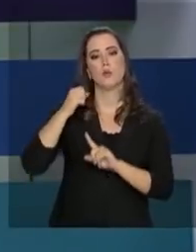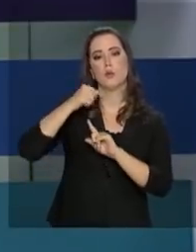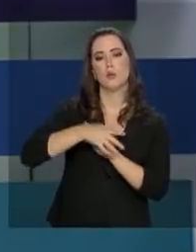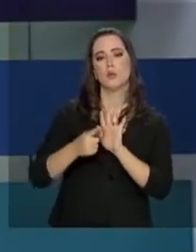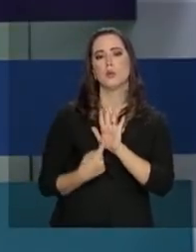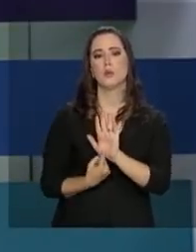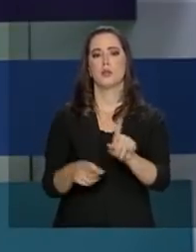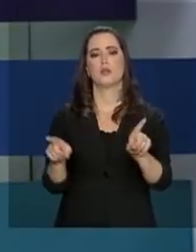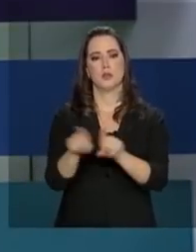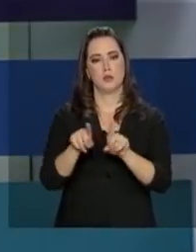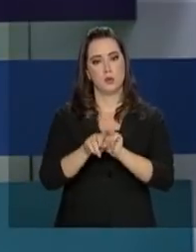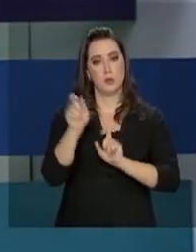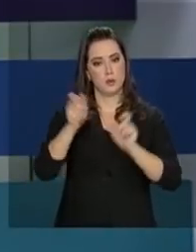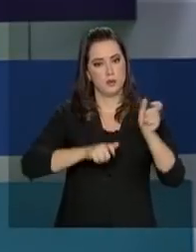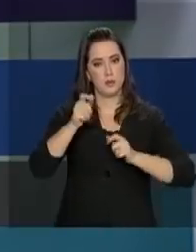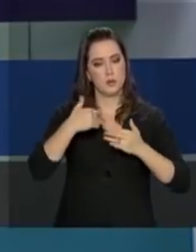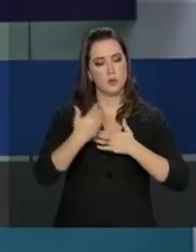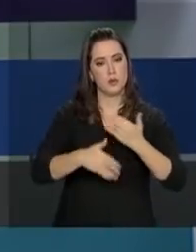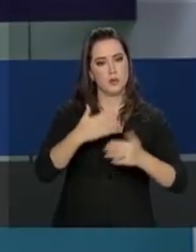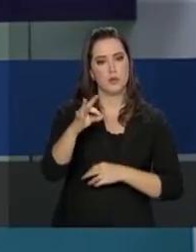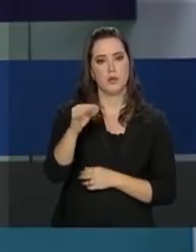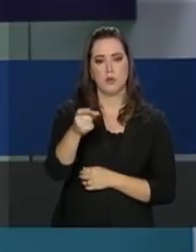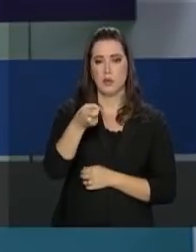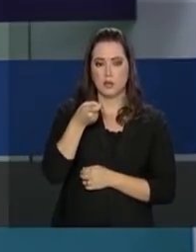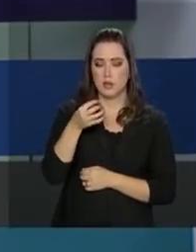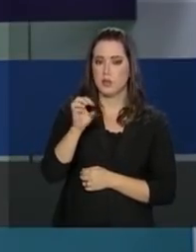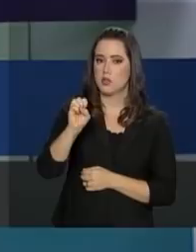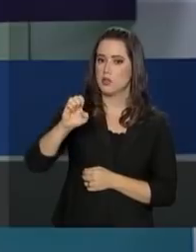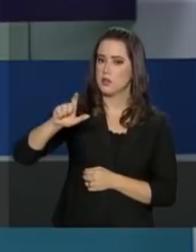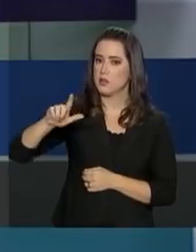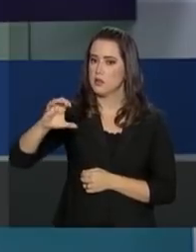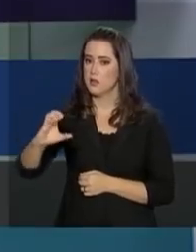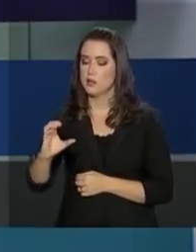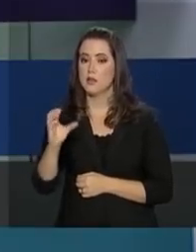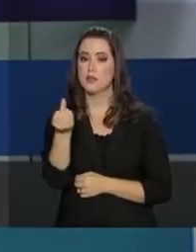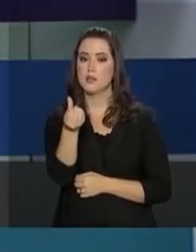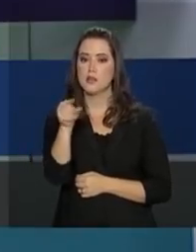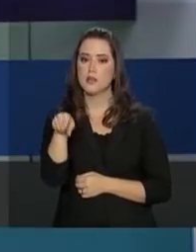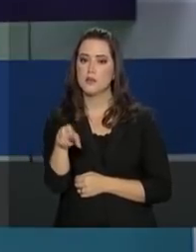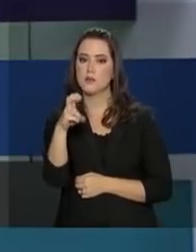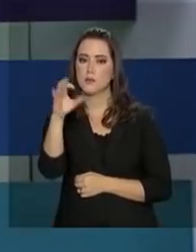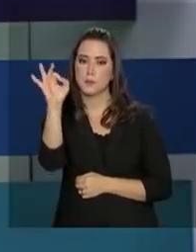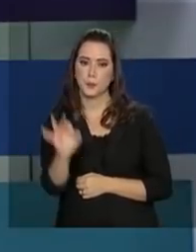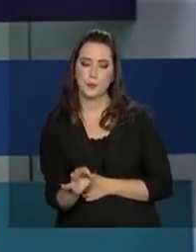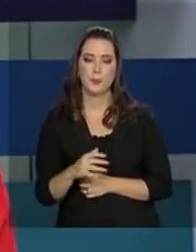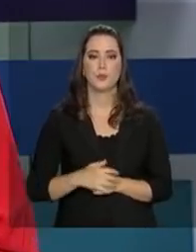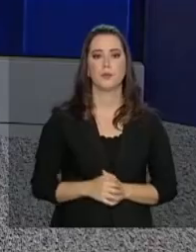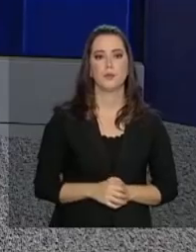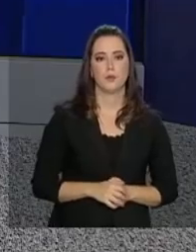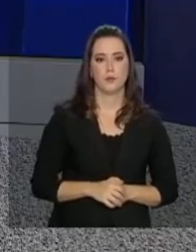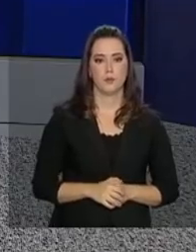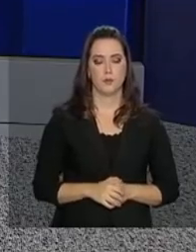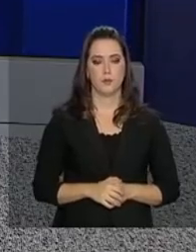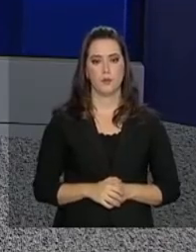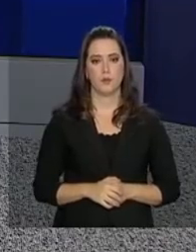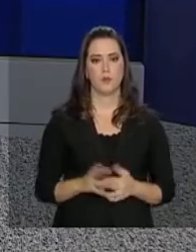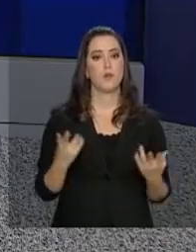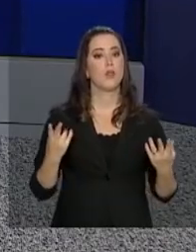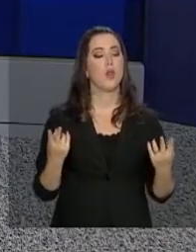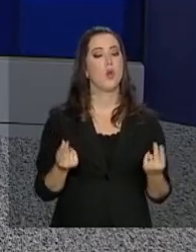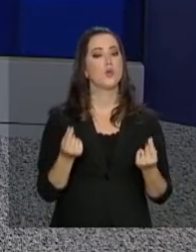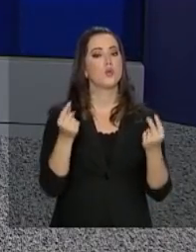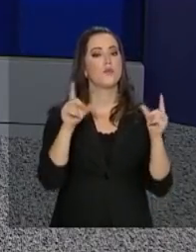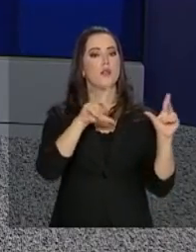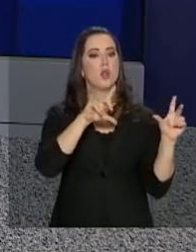mostra também que os analistas mantiveram a taxa Selic em 6,5% ao ano. E os preços